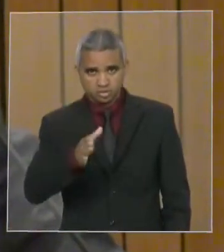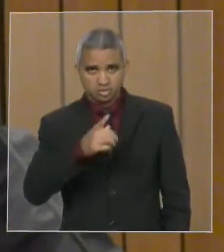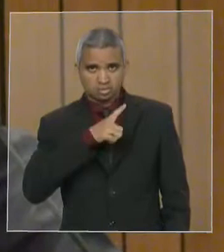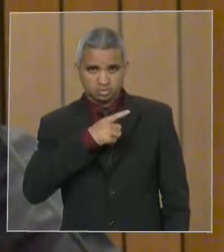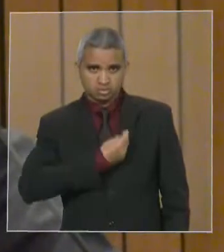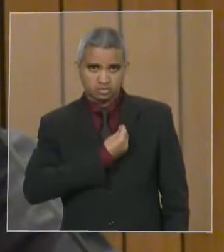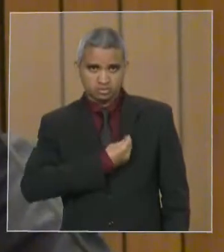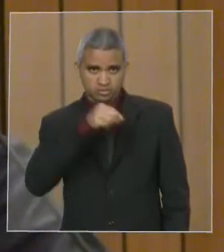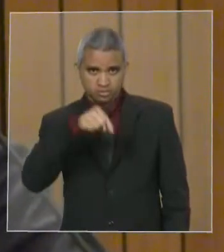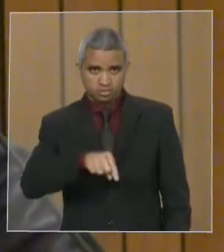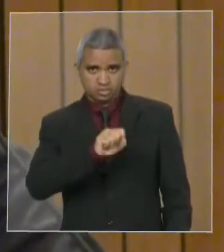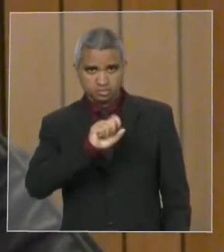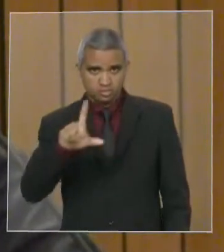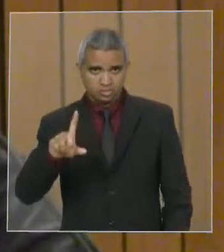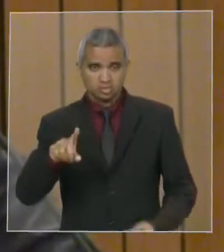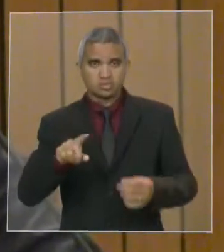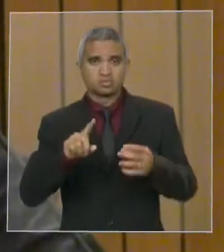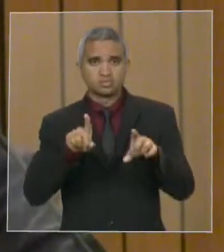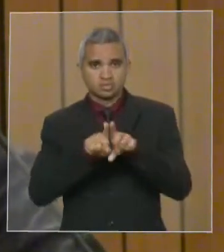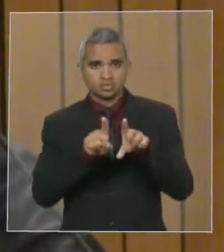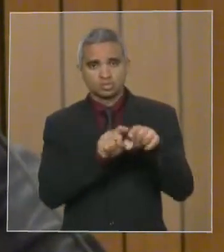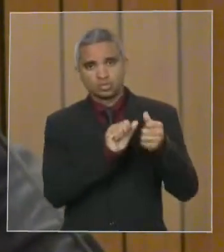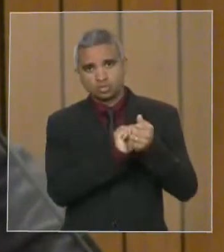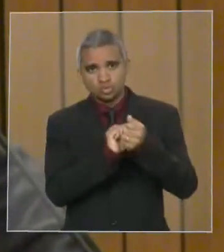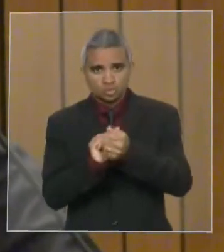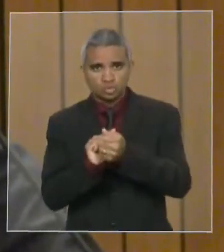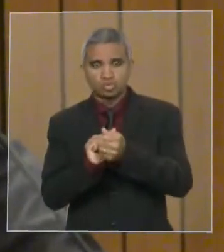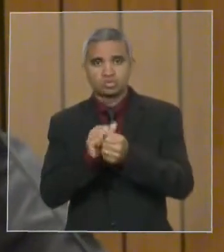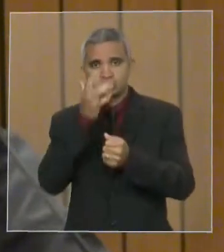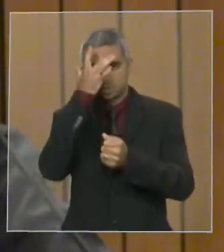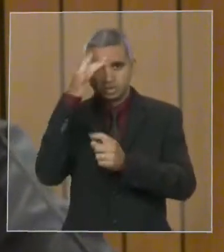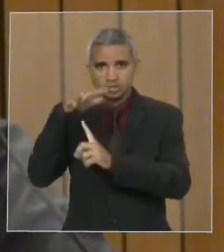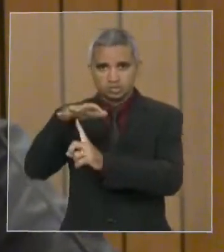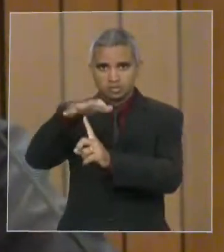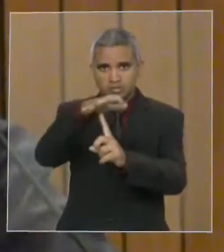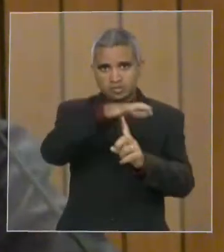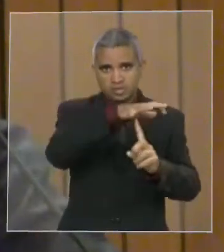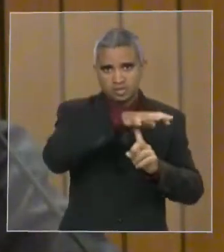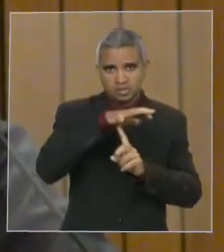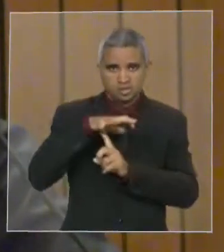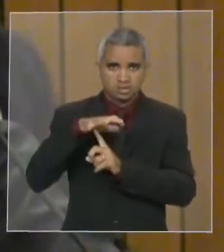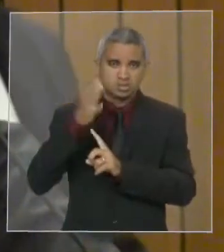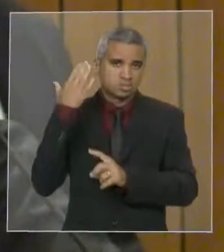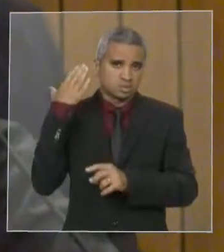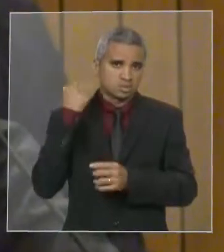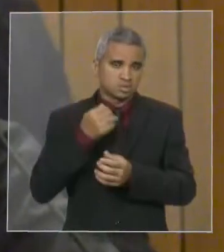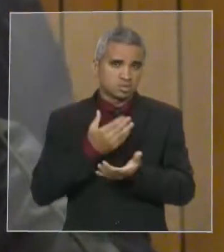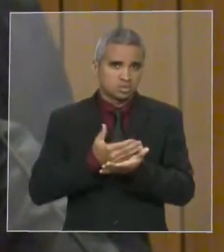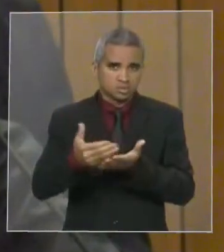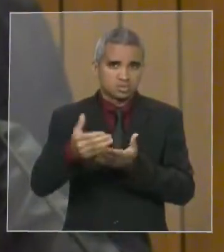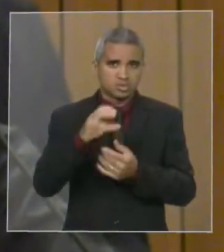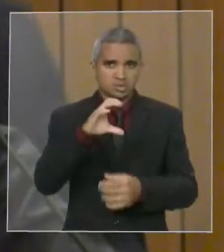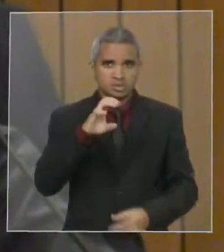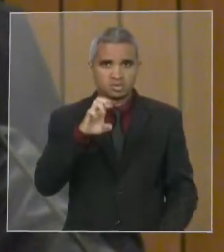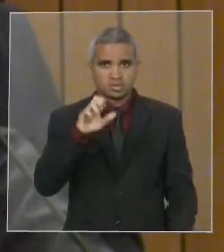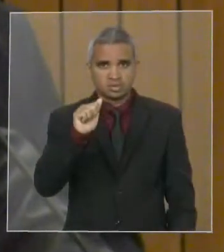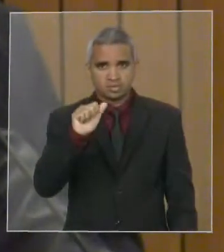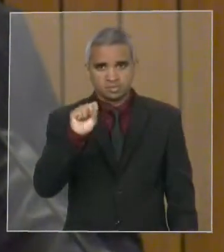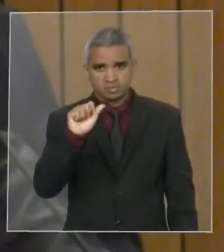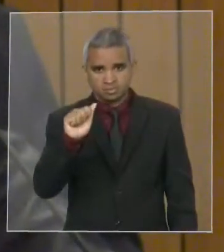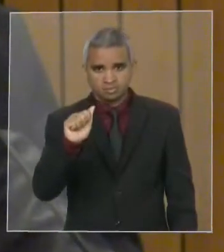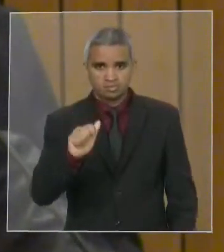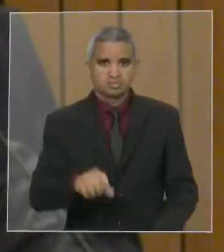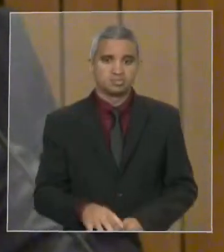trabalham todo santo dia, que fizeram a fundação daquela SEASA, que fizeram fazer com que essa SEASA acontecesse.